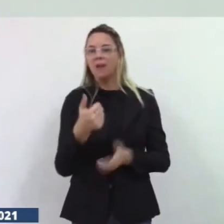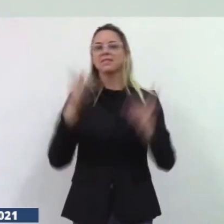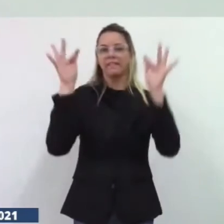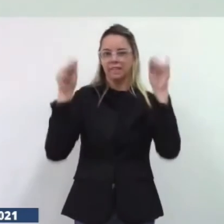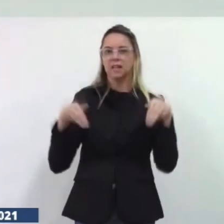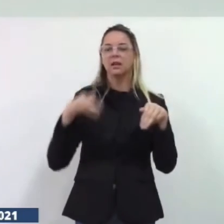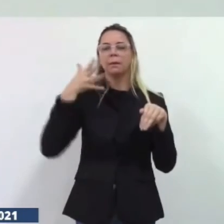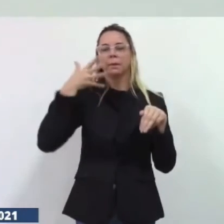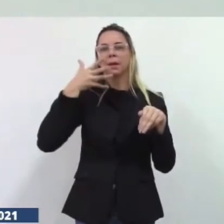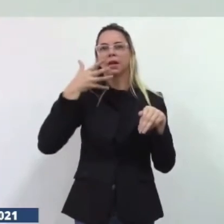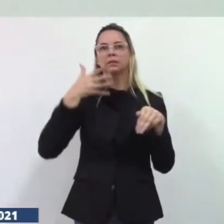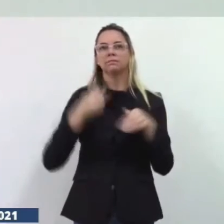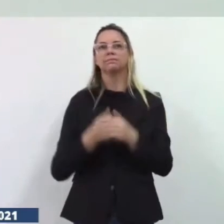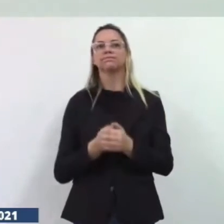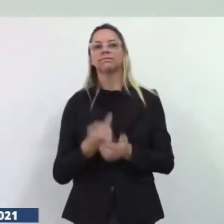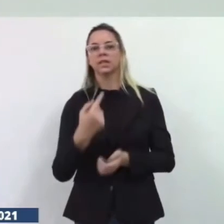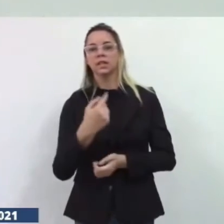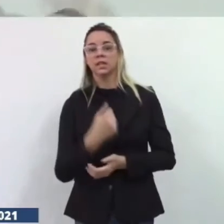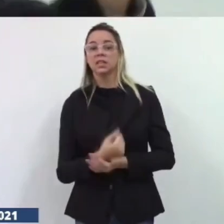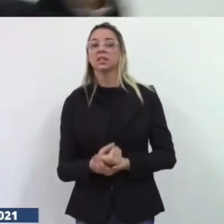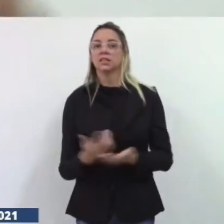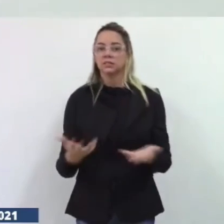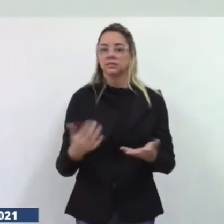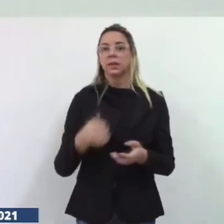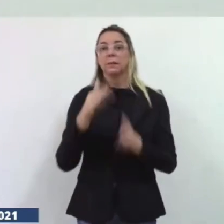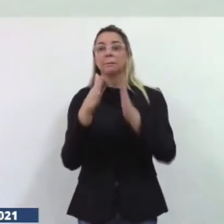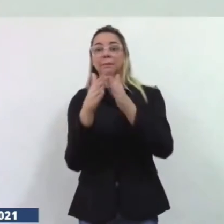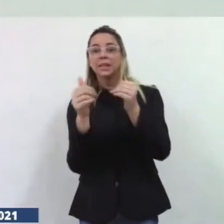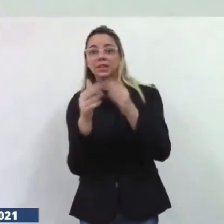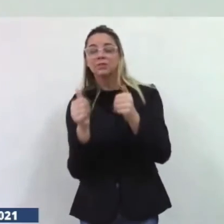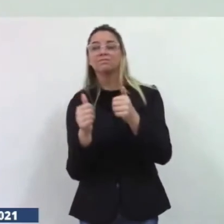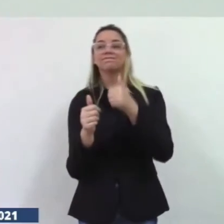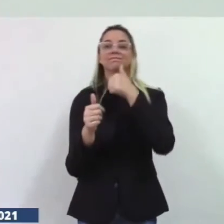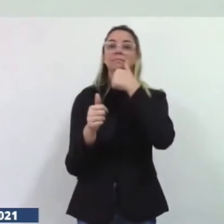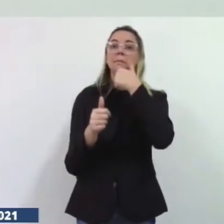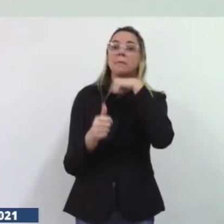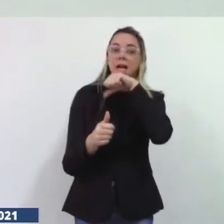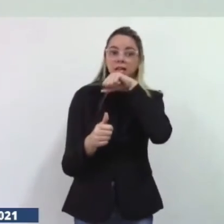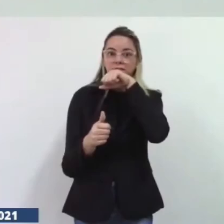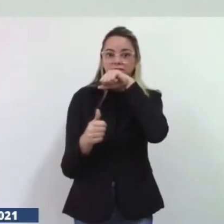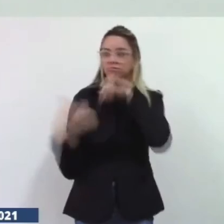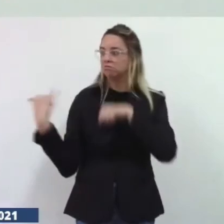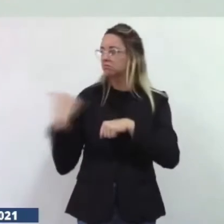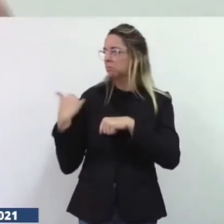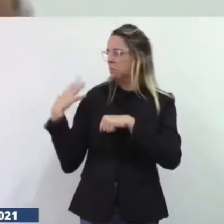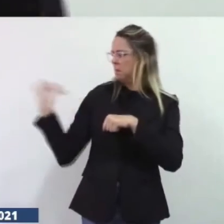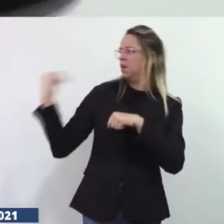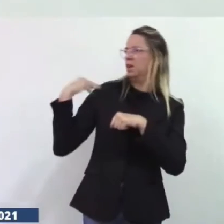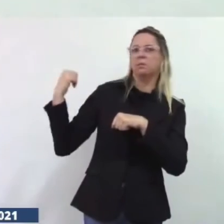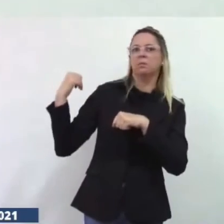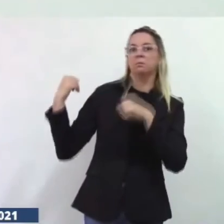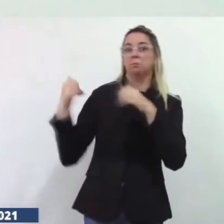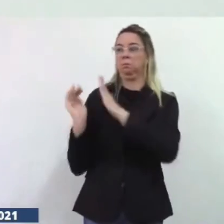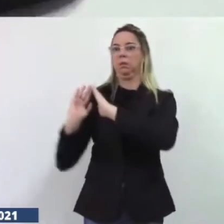pedidos aqui da mãe de uma mãe meu celular ficou ali tenho aqui os áudios tá certo